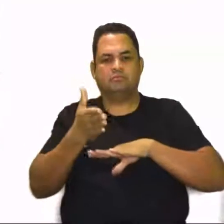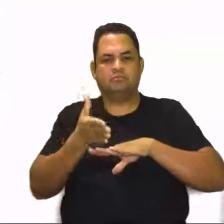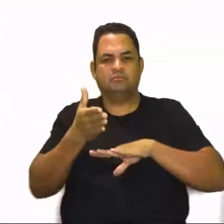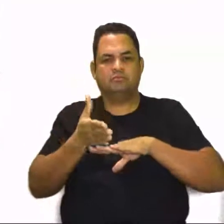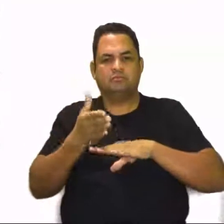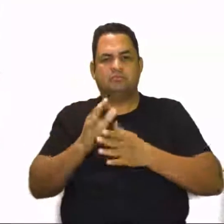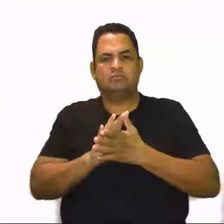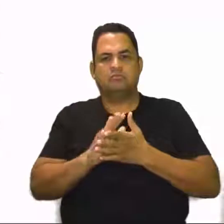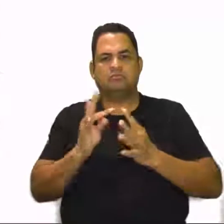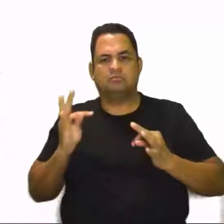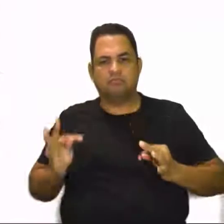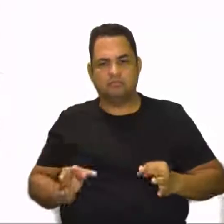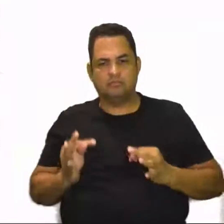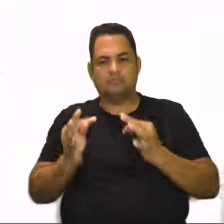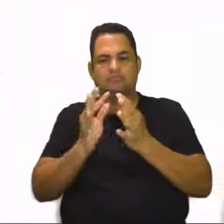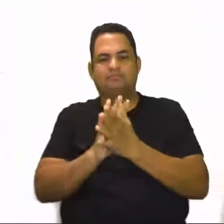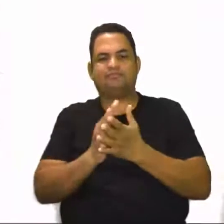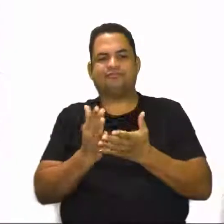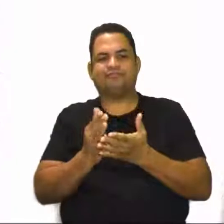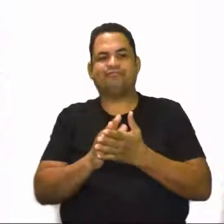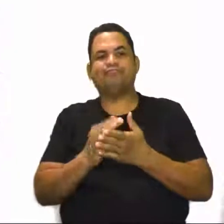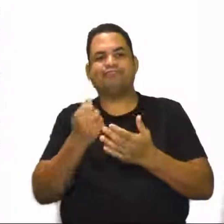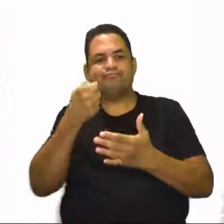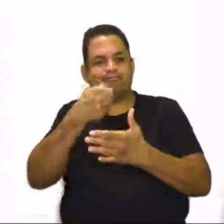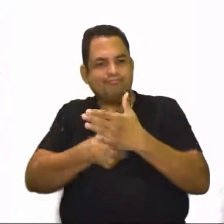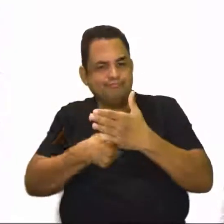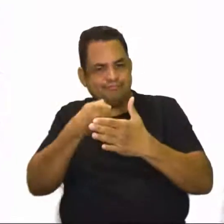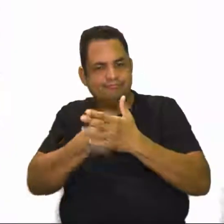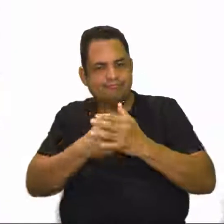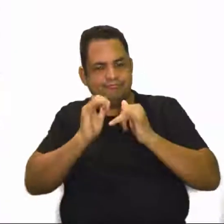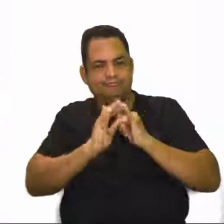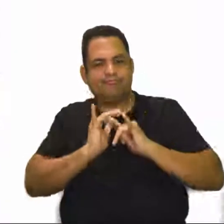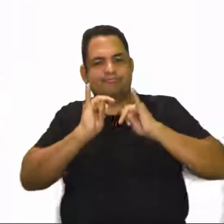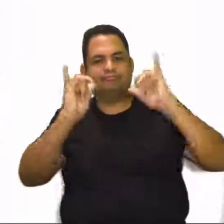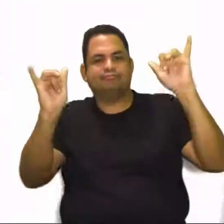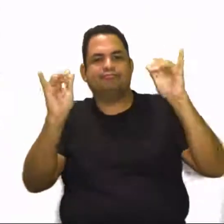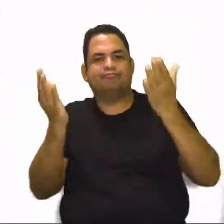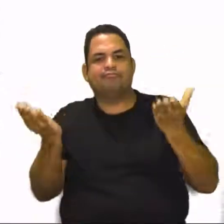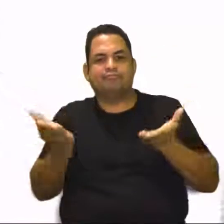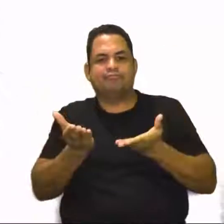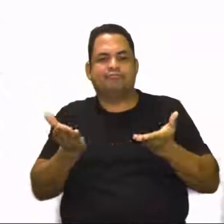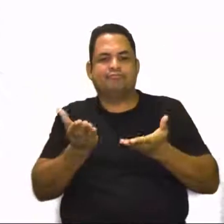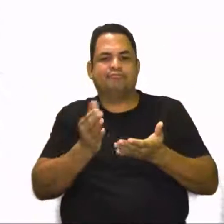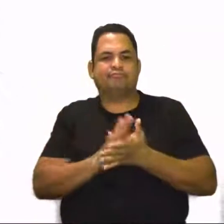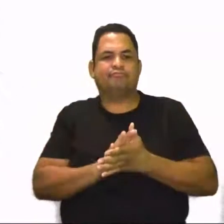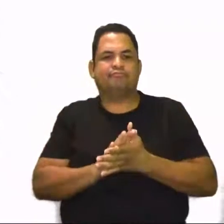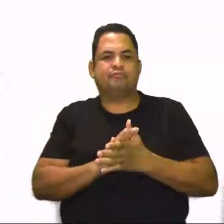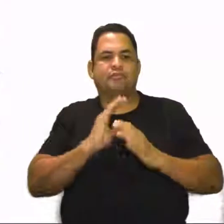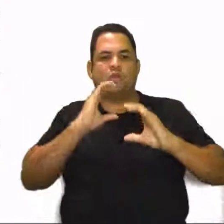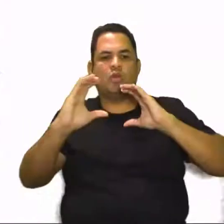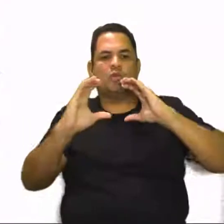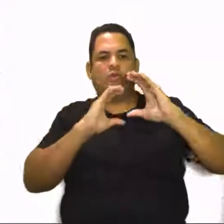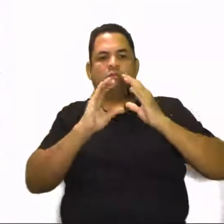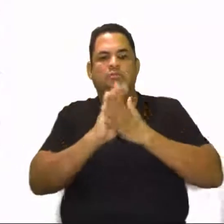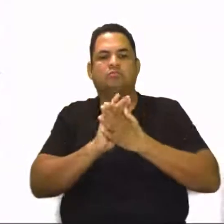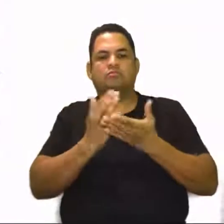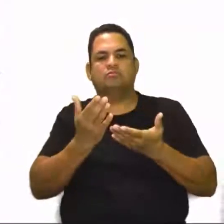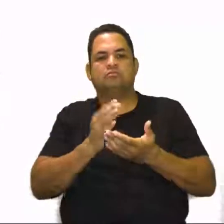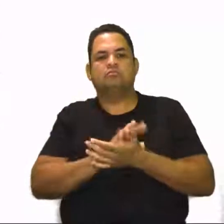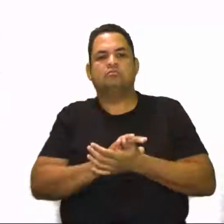moderna e tecnológica tem sido defendida e propagada na atualidade pelos meios de comunicação.